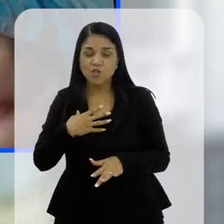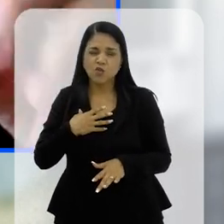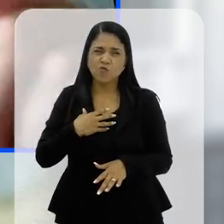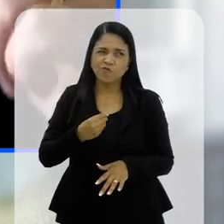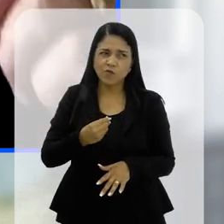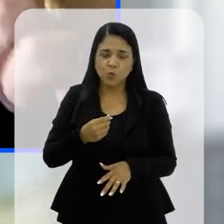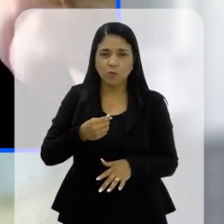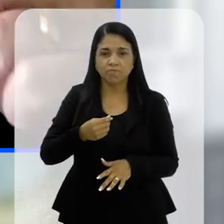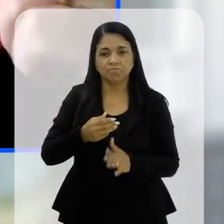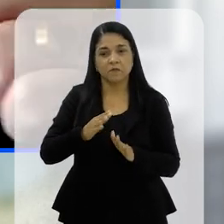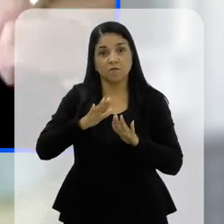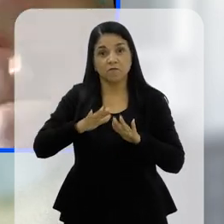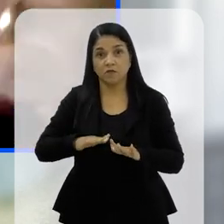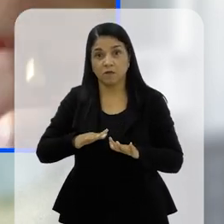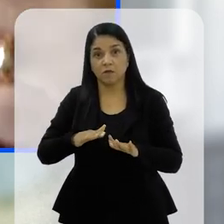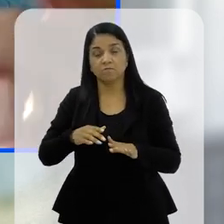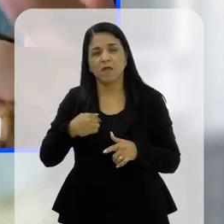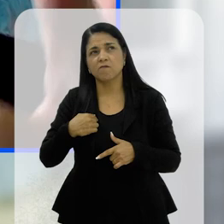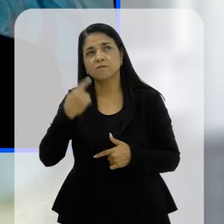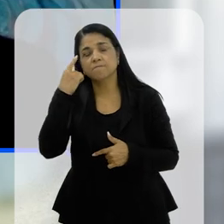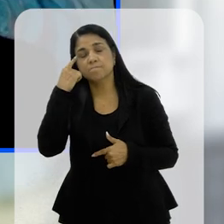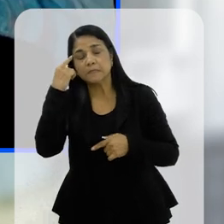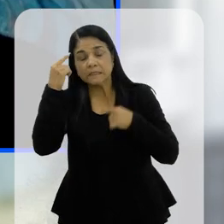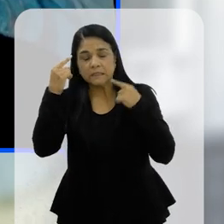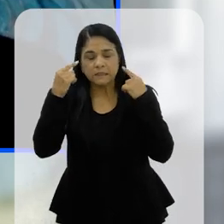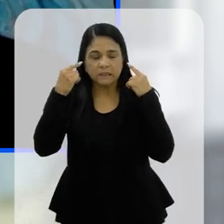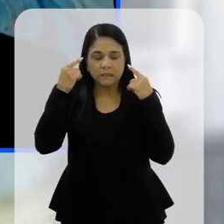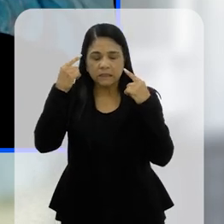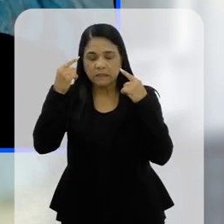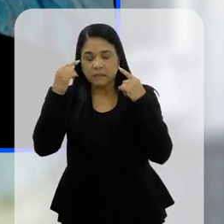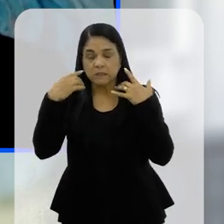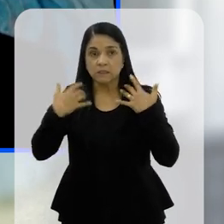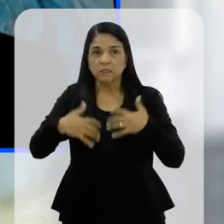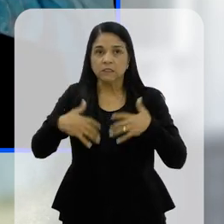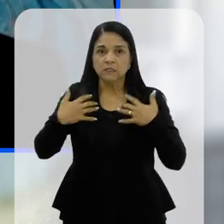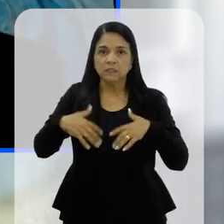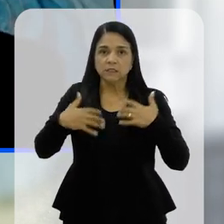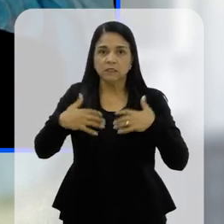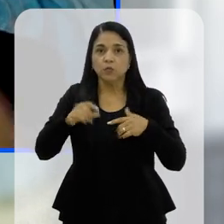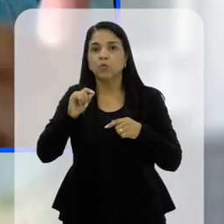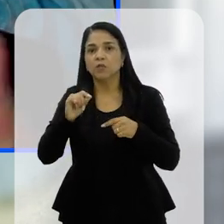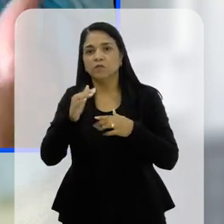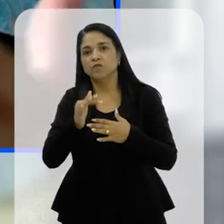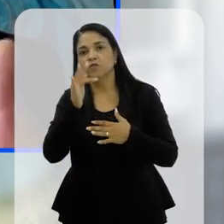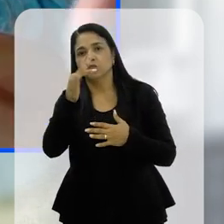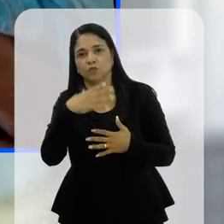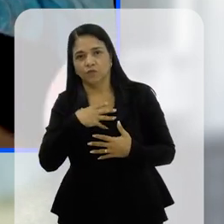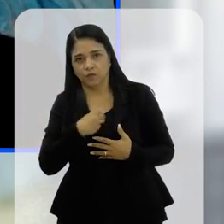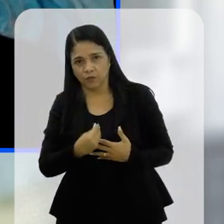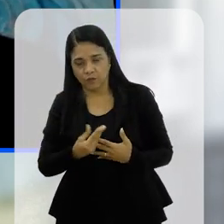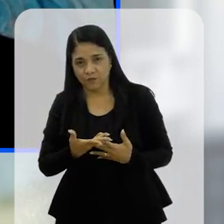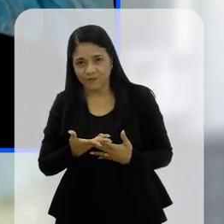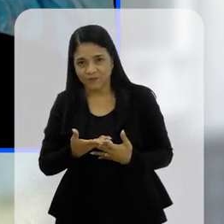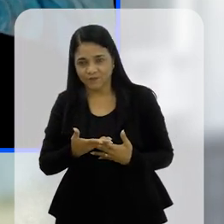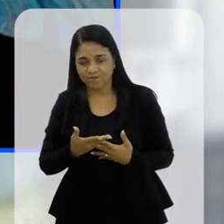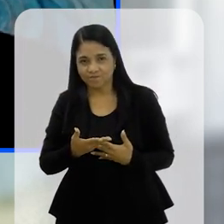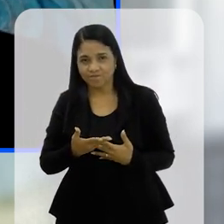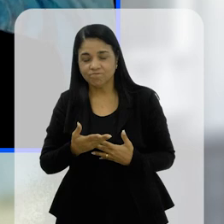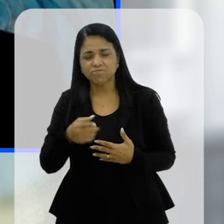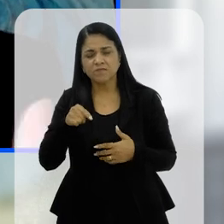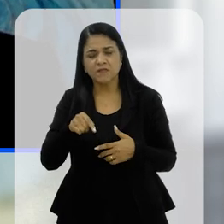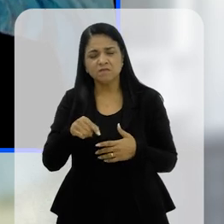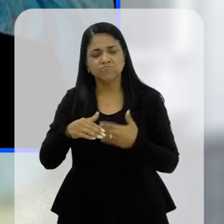você fica, começa a entrar naquele looping de aquela espiral de desespero do que vai ser do meu filho, do que vai ser do meu filho,